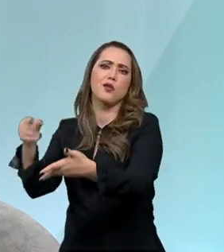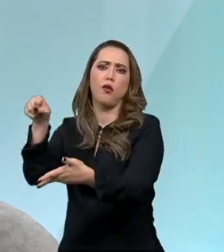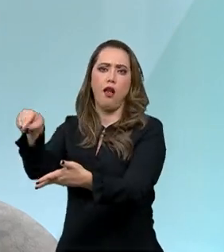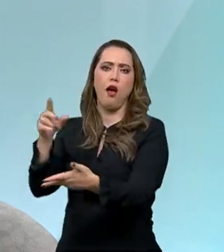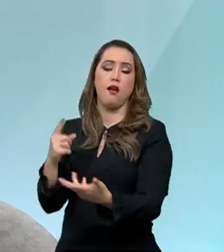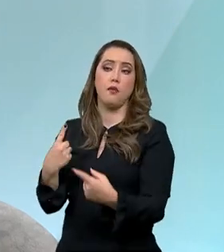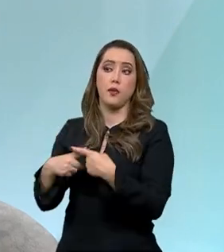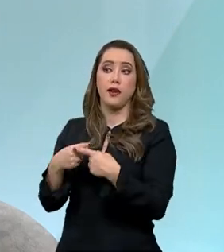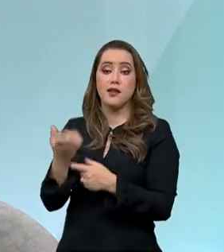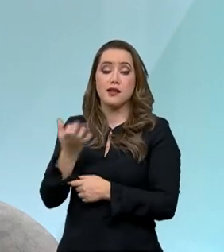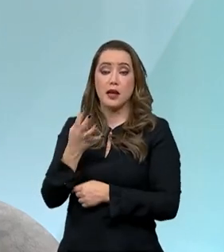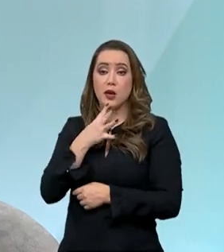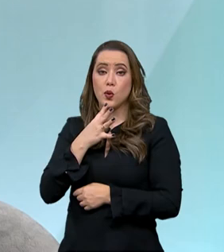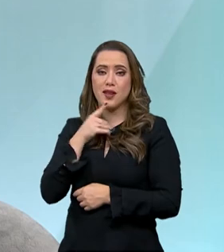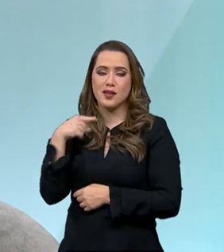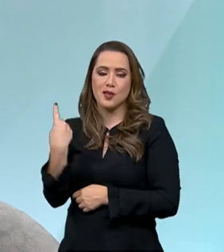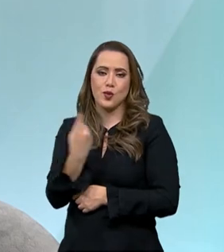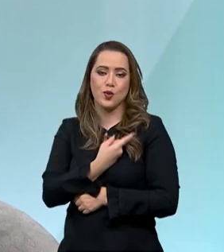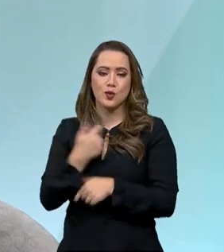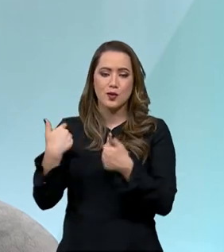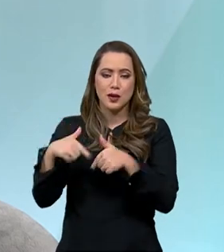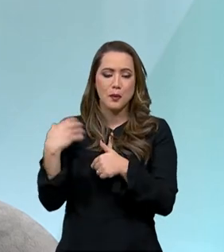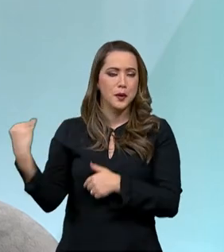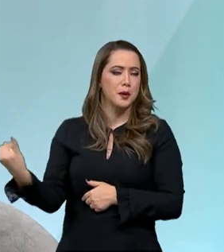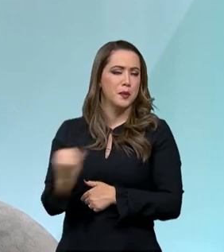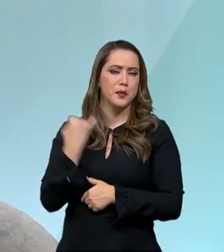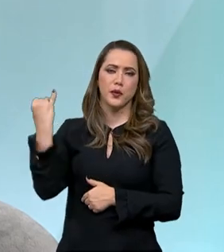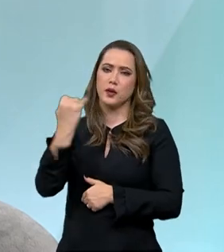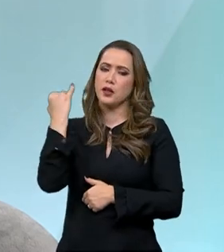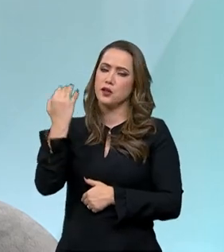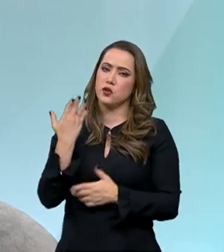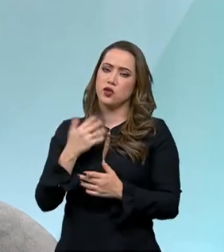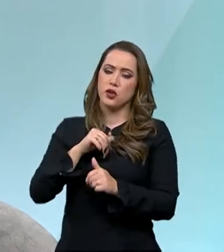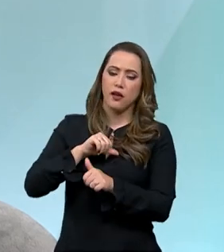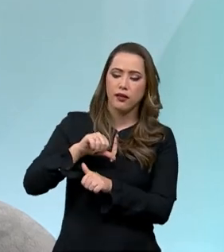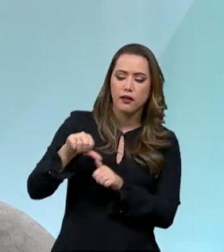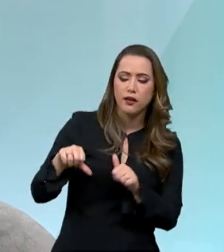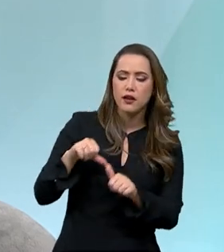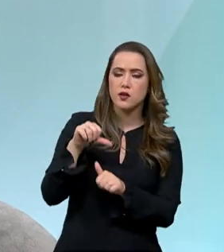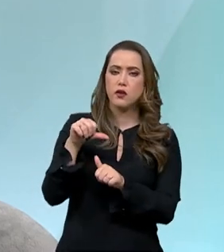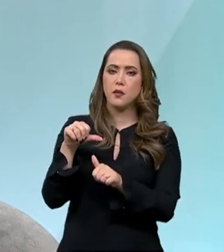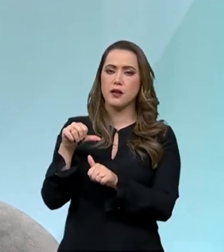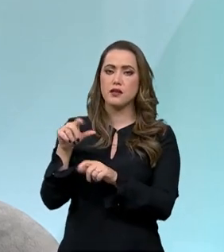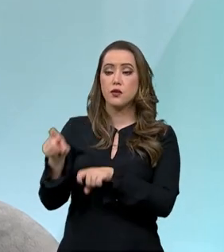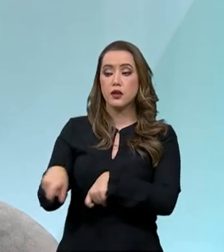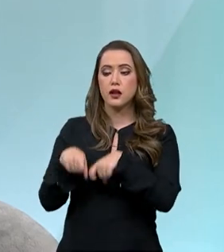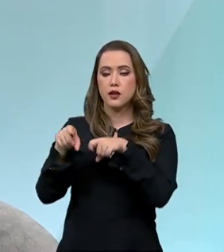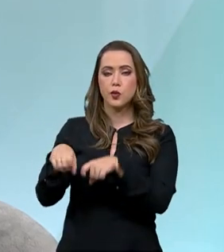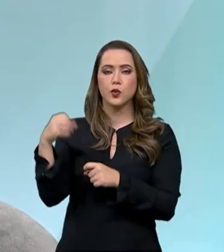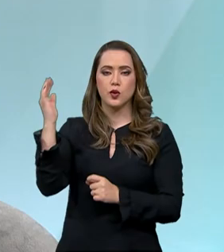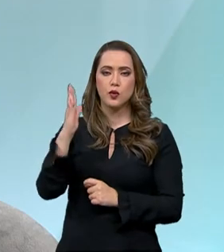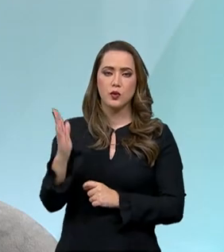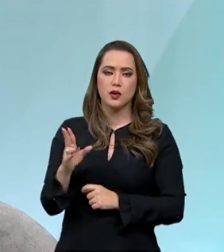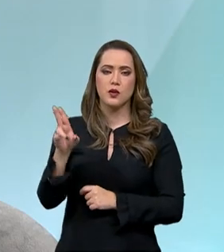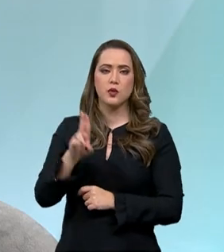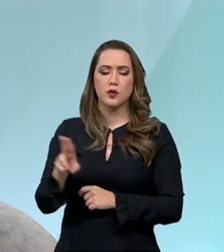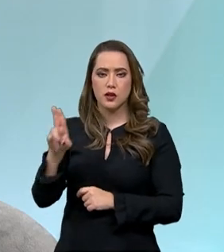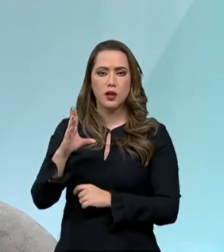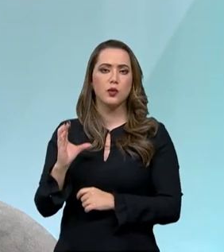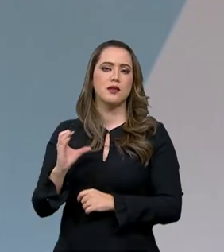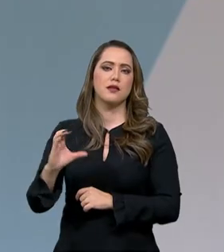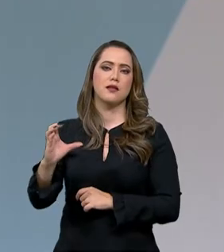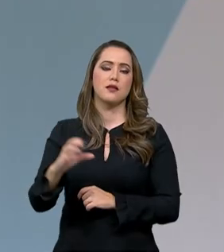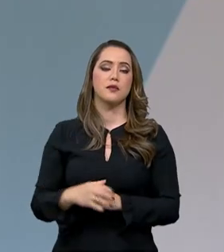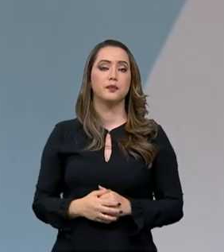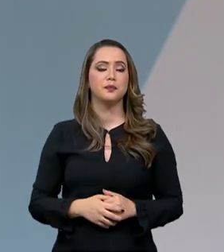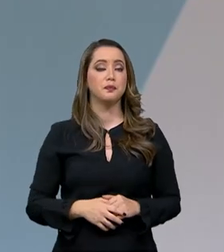essa fantástica história da transformação da agricultura brasileira feita por meio da ciência.